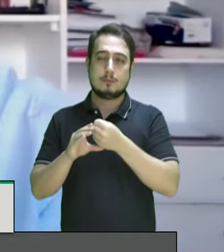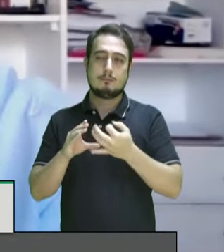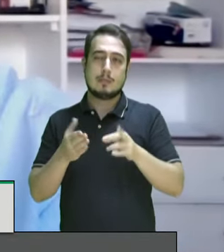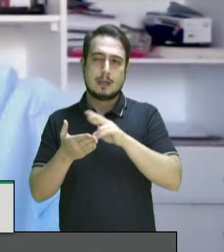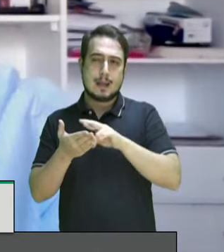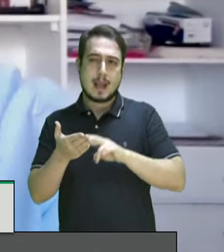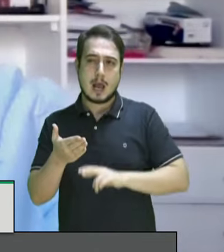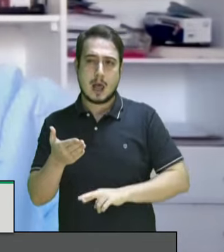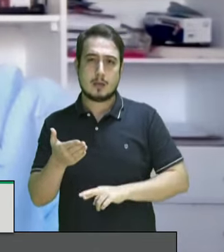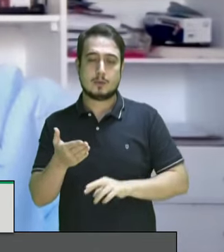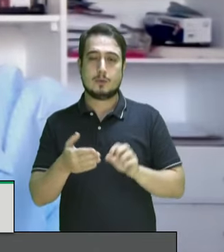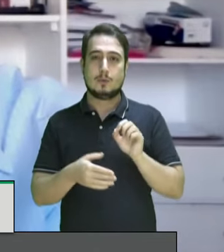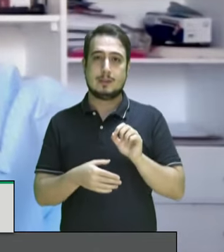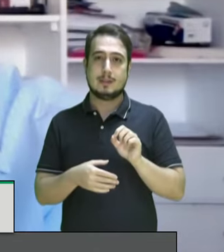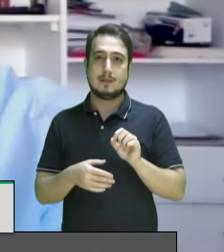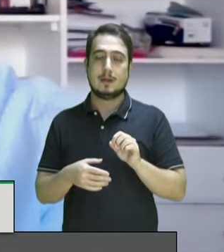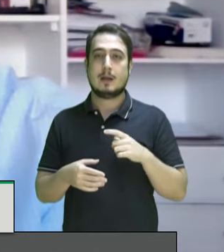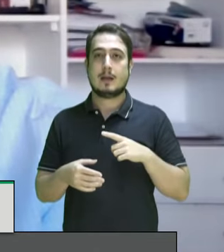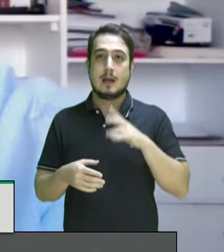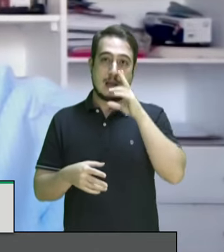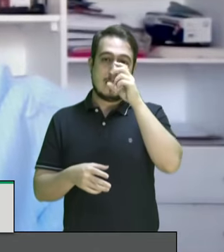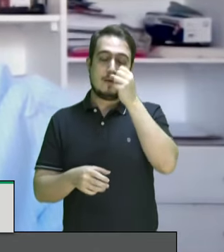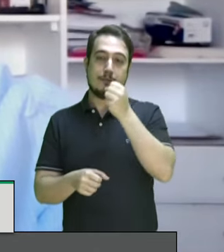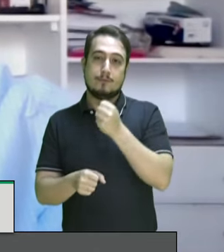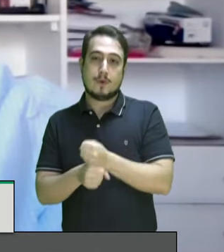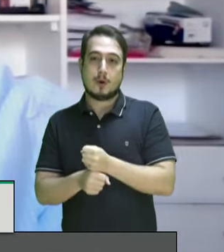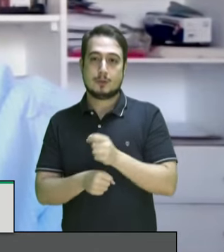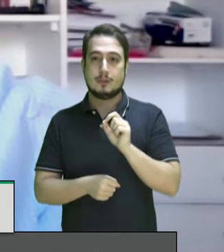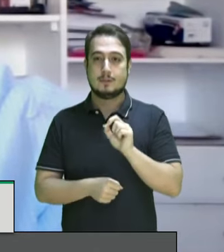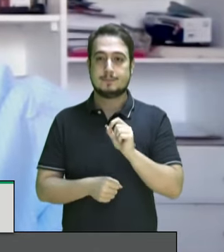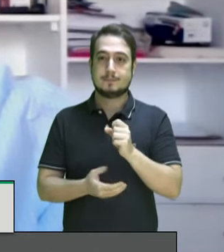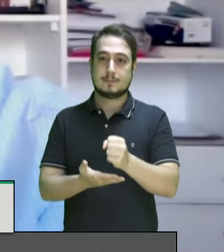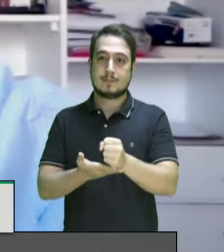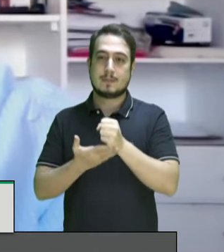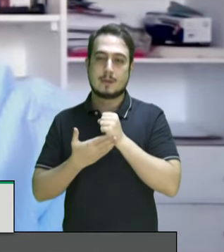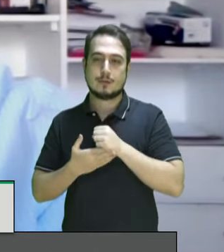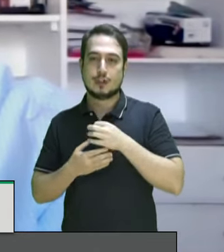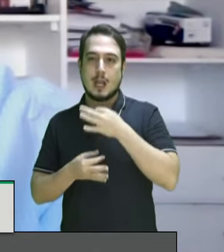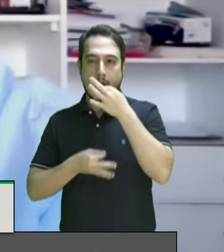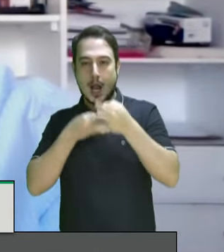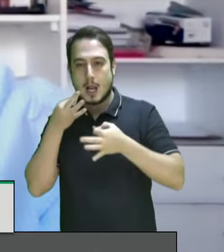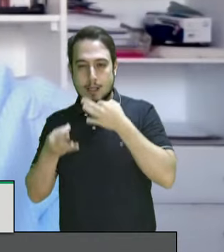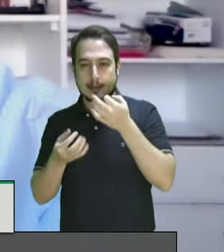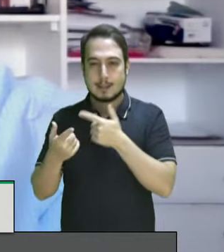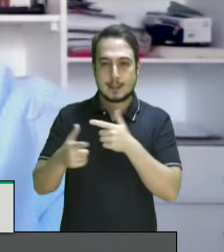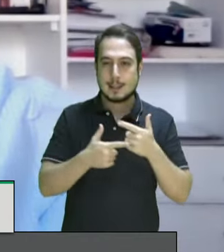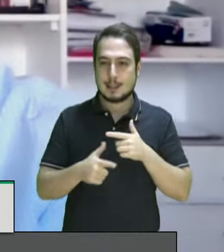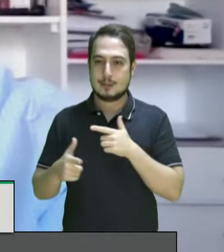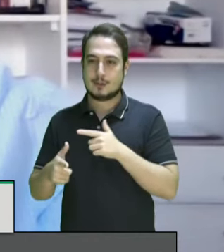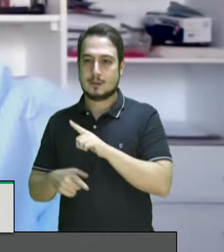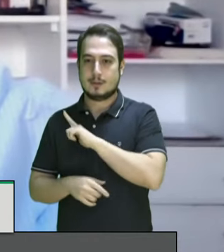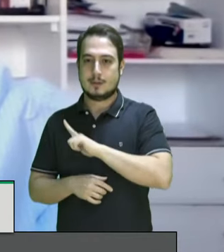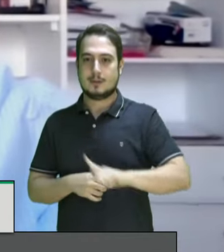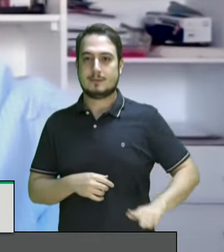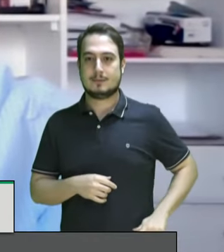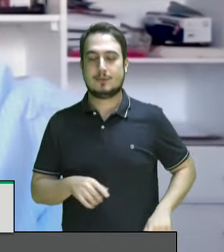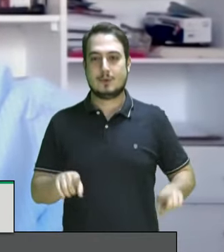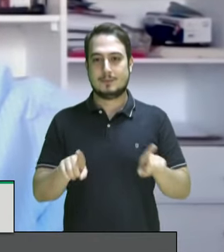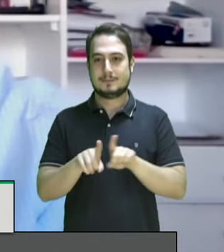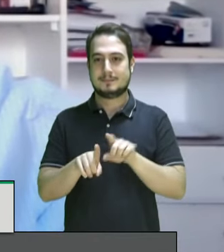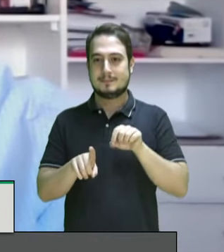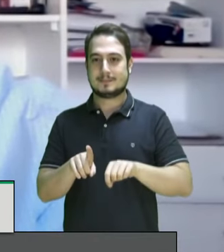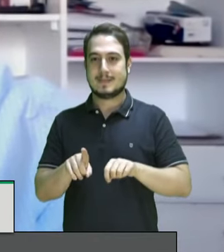que são muito fortemente carregados de críticas ao governo ao governo